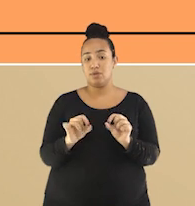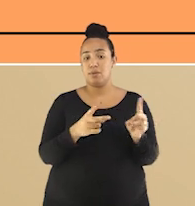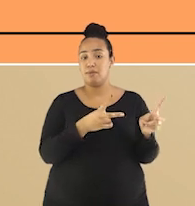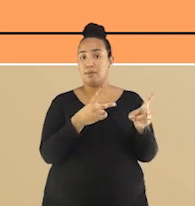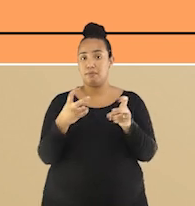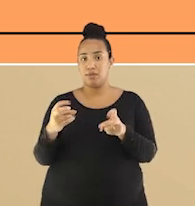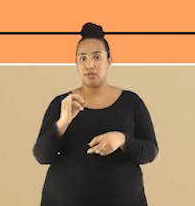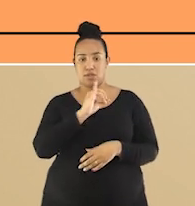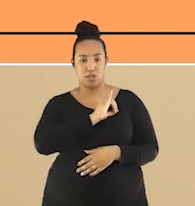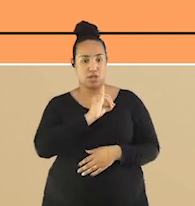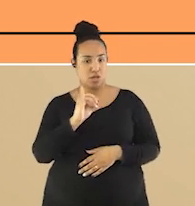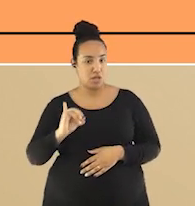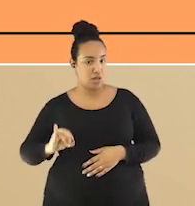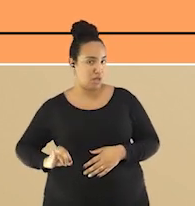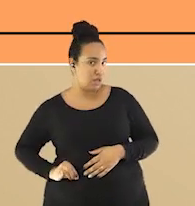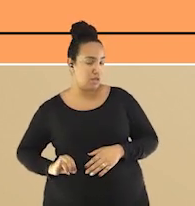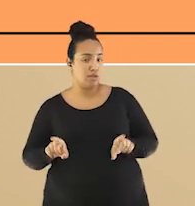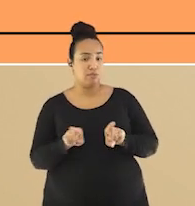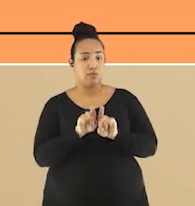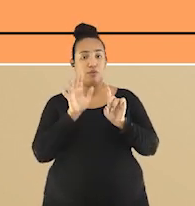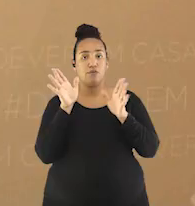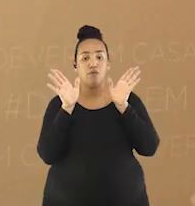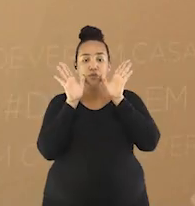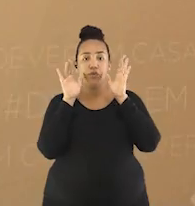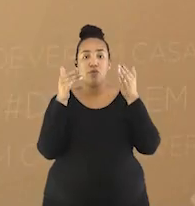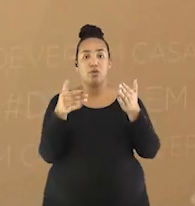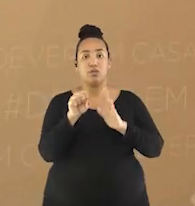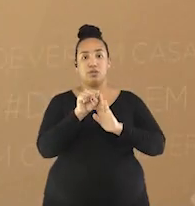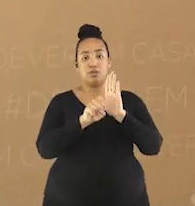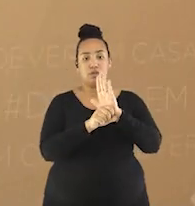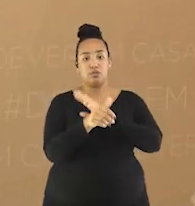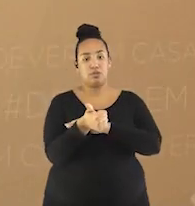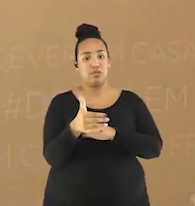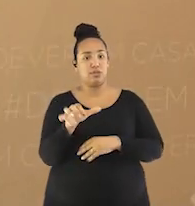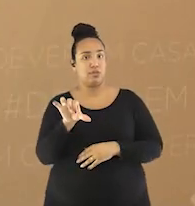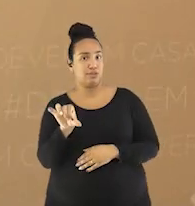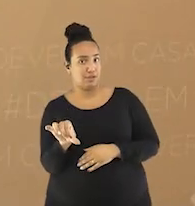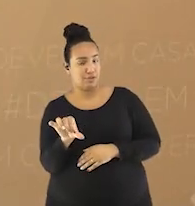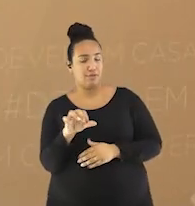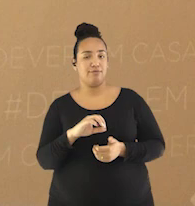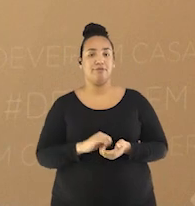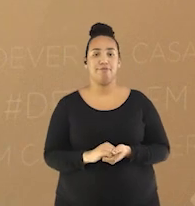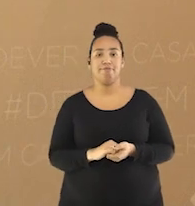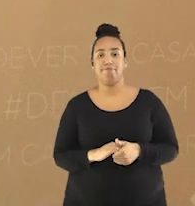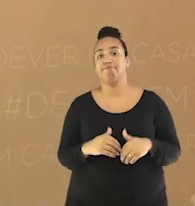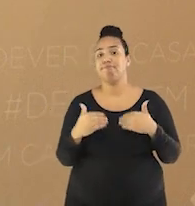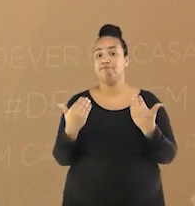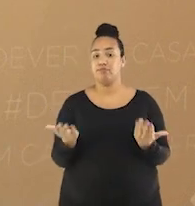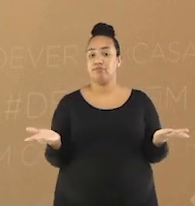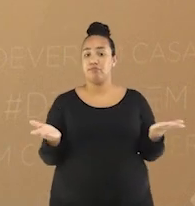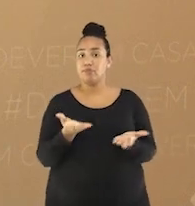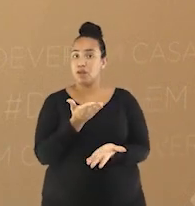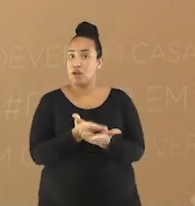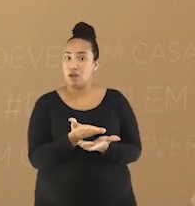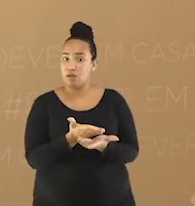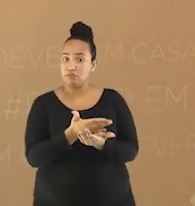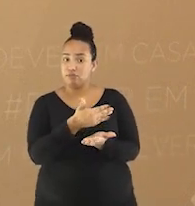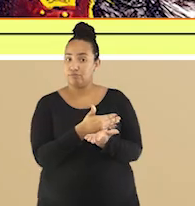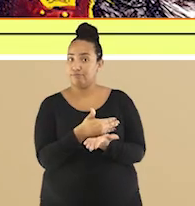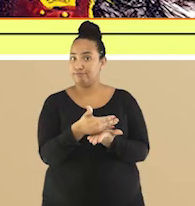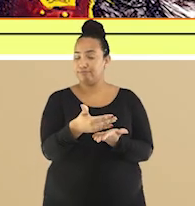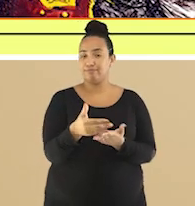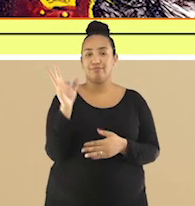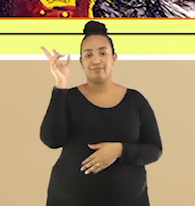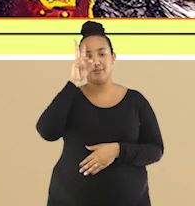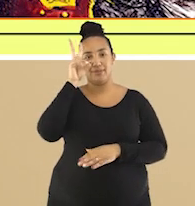consequências com ênfase no século XIX. E aí estudante, começando mais uma aula e vamos voltar no século XIX